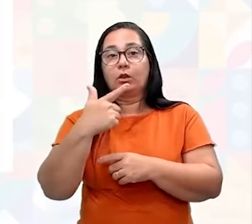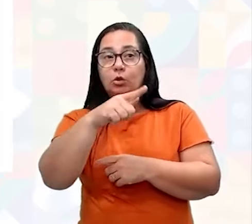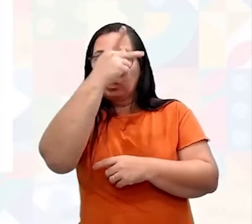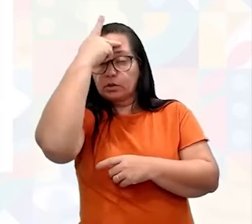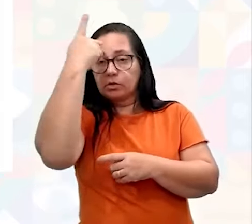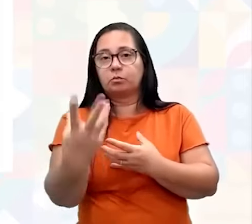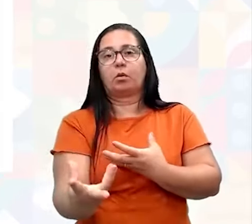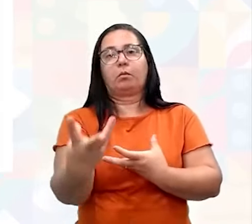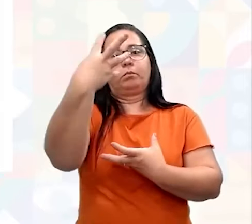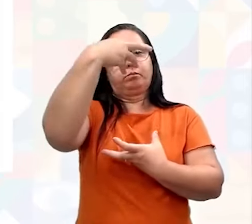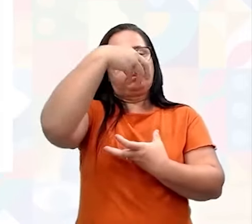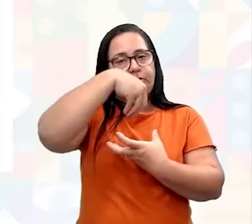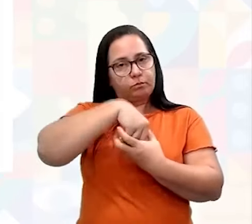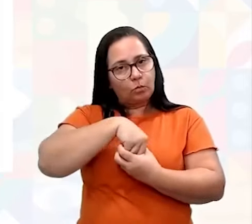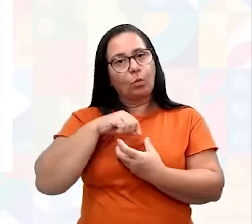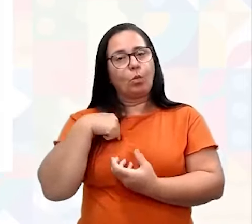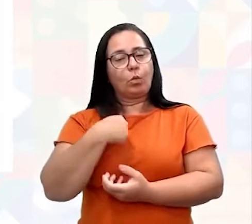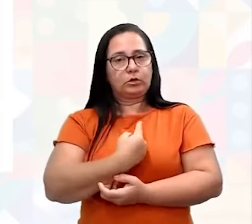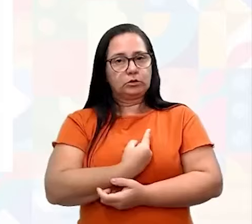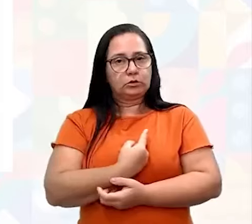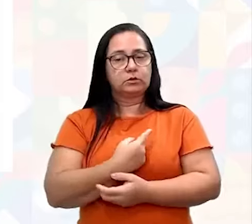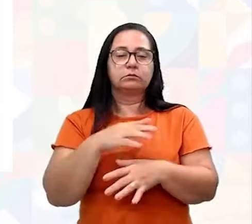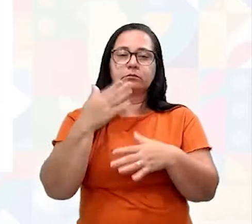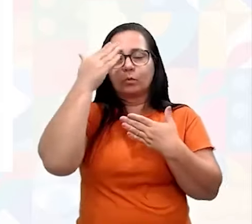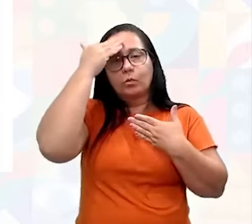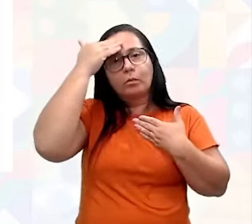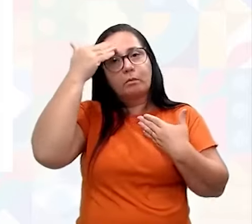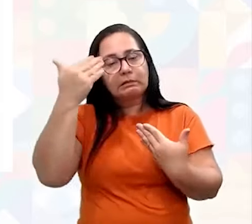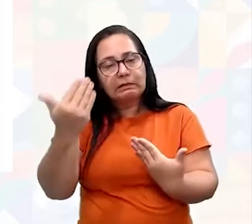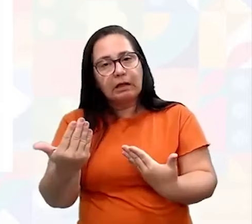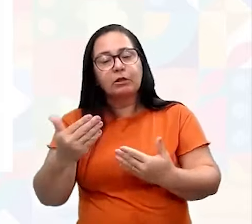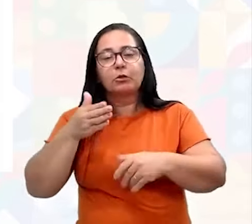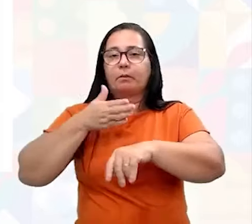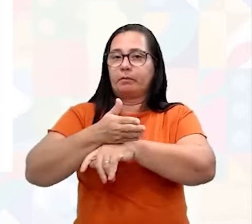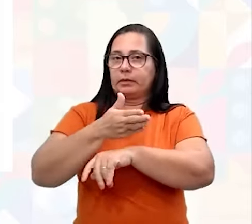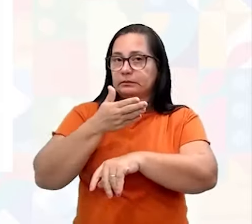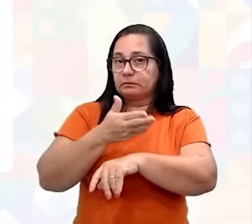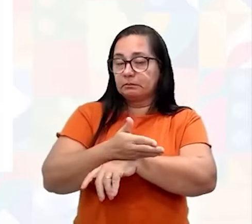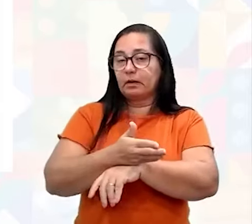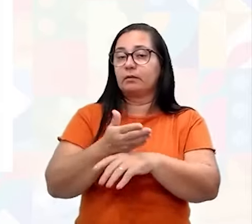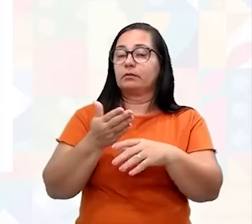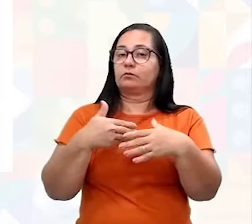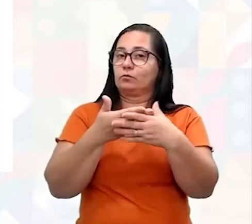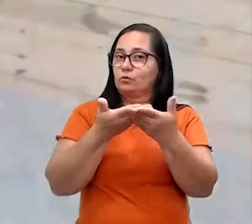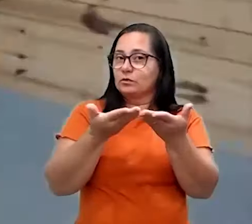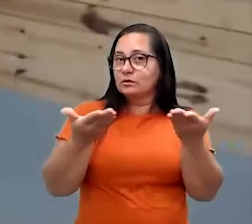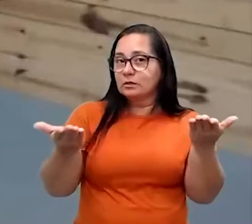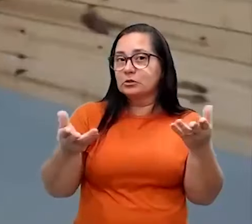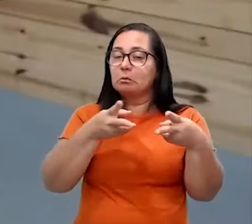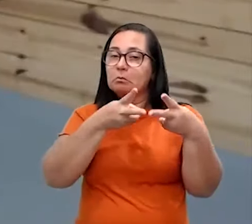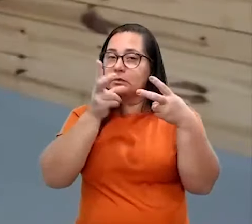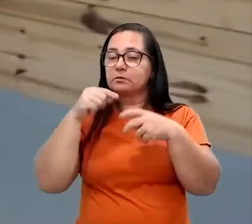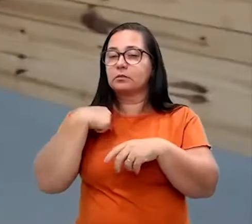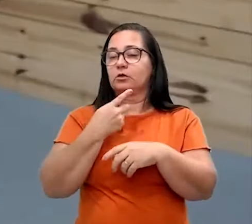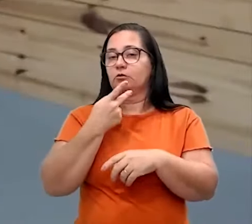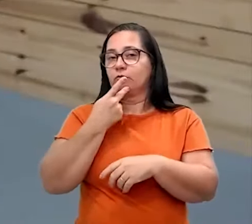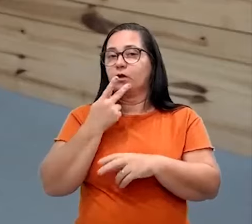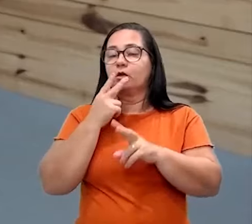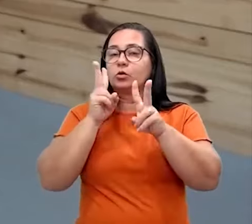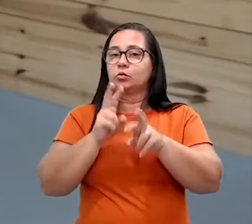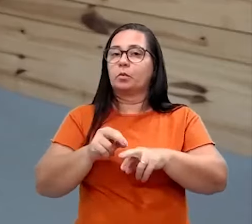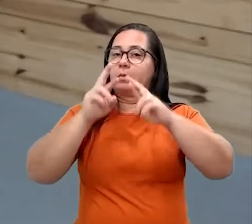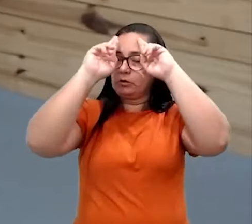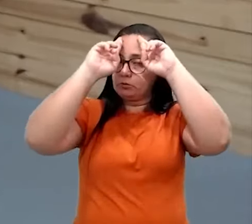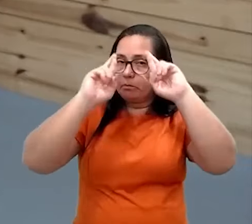outros para agregar valores com a gente. Então muito obrigada por mais uma participação de vocês. Veja que em todo momento a gente está falando sobre essa questão de